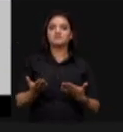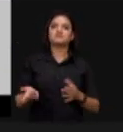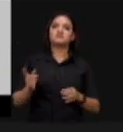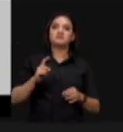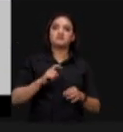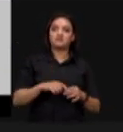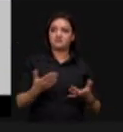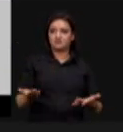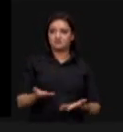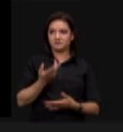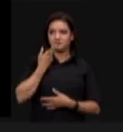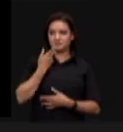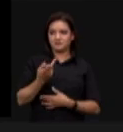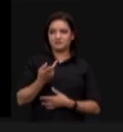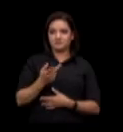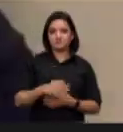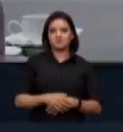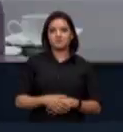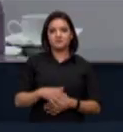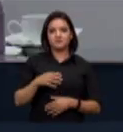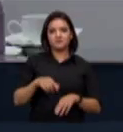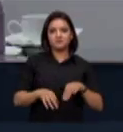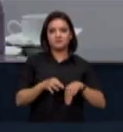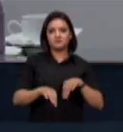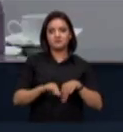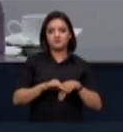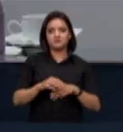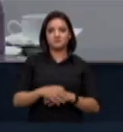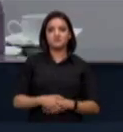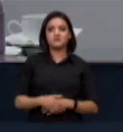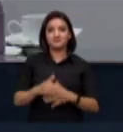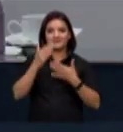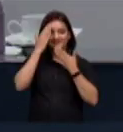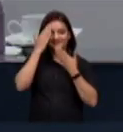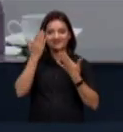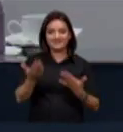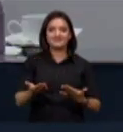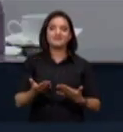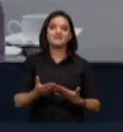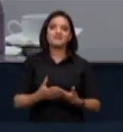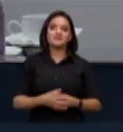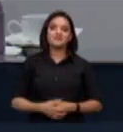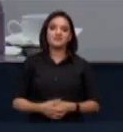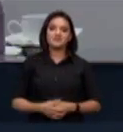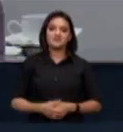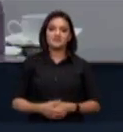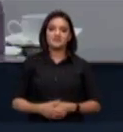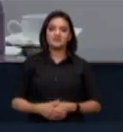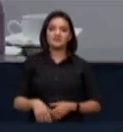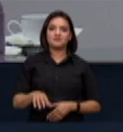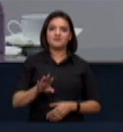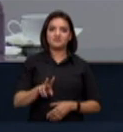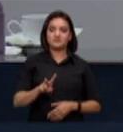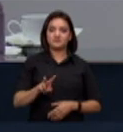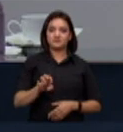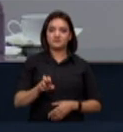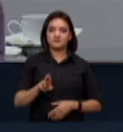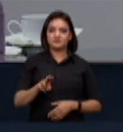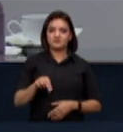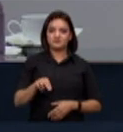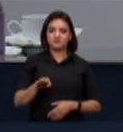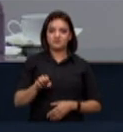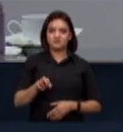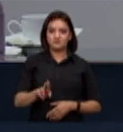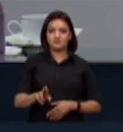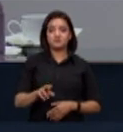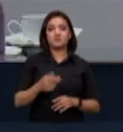palavra a vossa excelência muito obrigado muito obrigado doutor Werner Grau Neto do escritório Pinheiro Neto